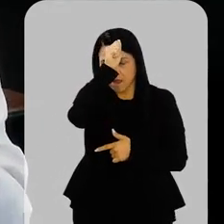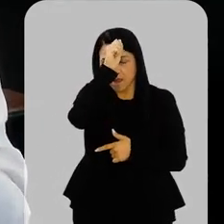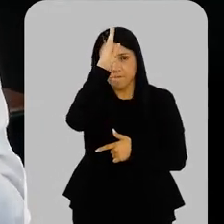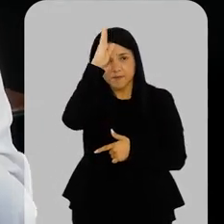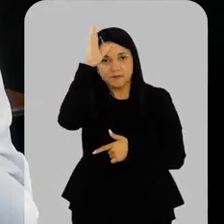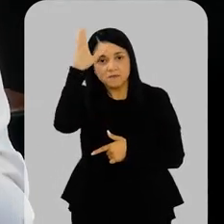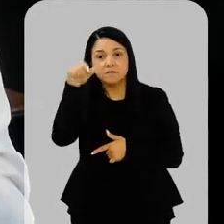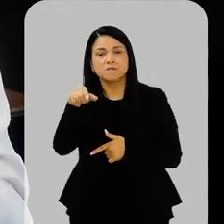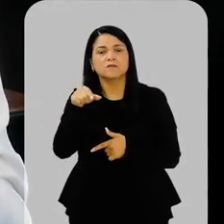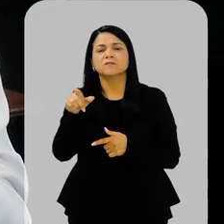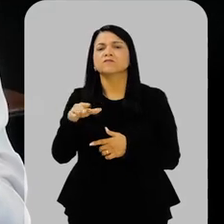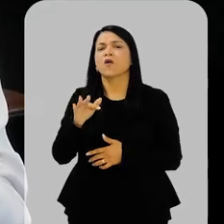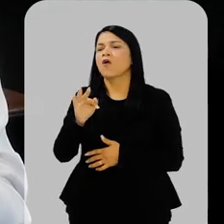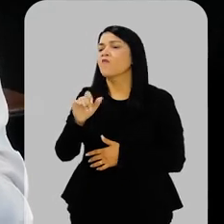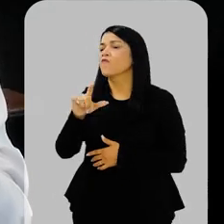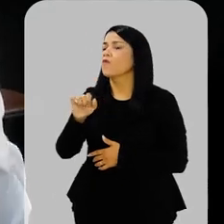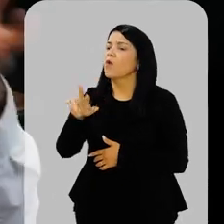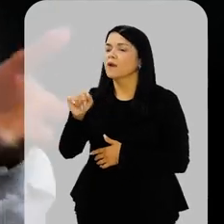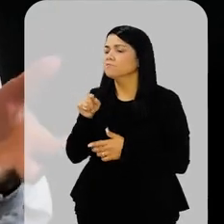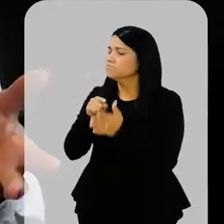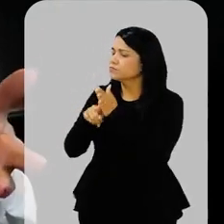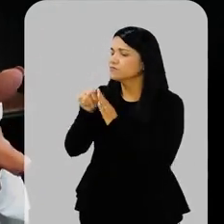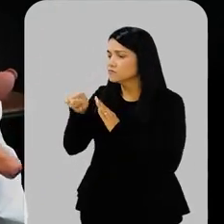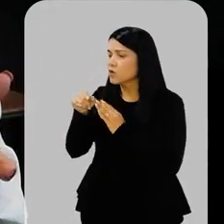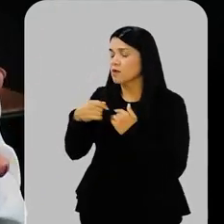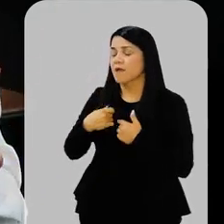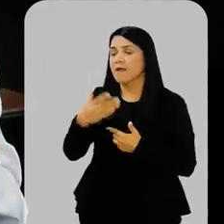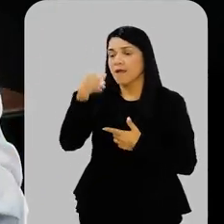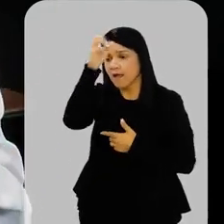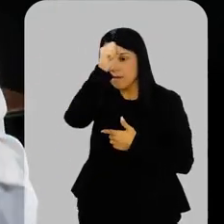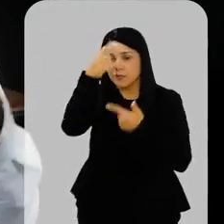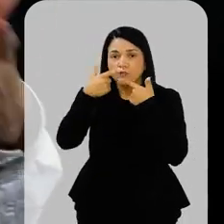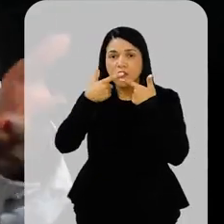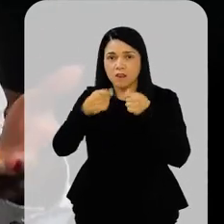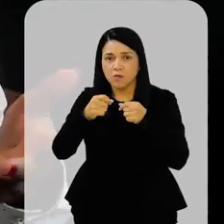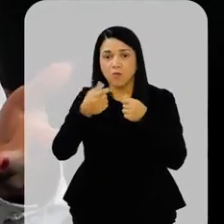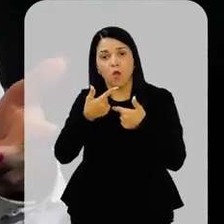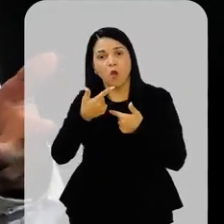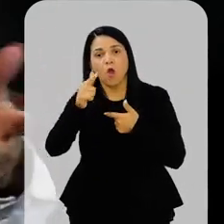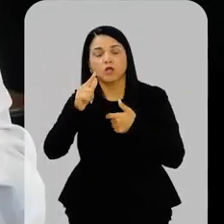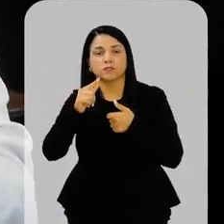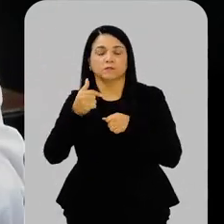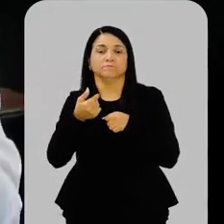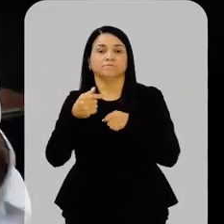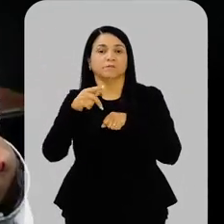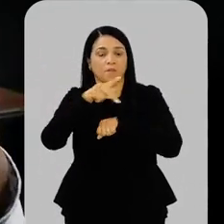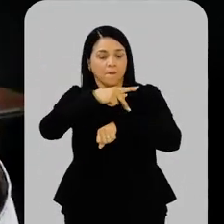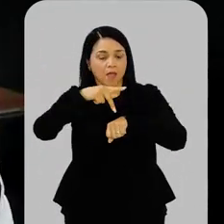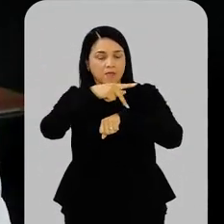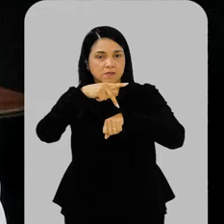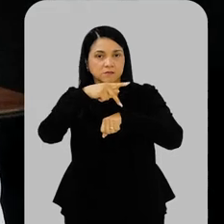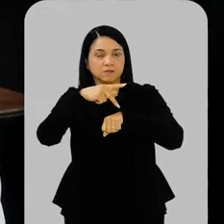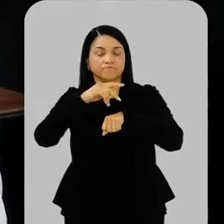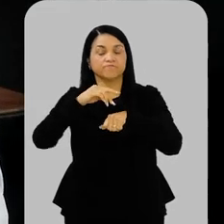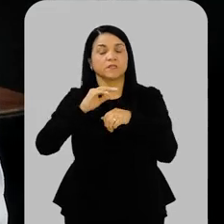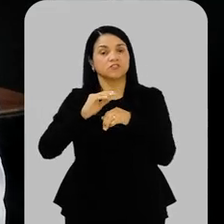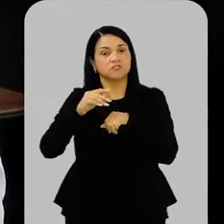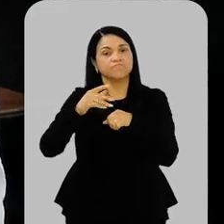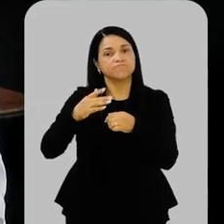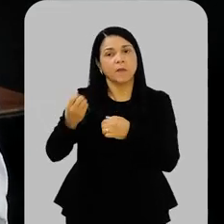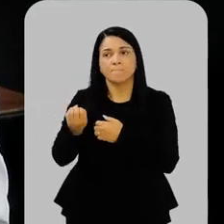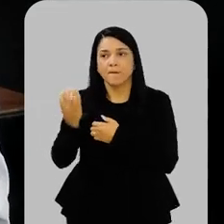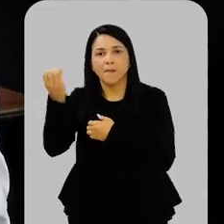Flora, o que me veio à mente foi quando a gente está aprendendo um idioma e viaja para fora do país, e a gente sabe muito pouco daquele idioma,